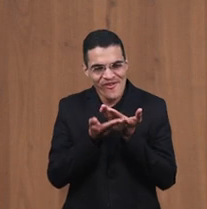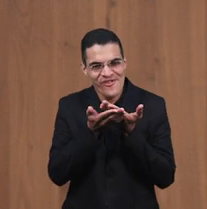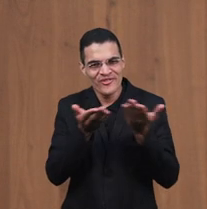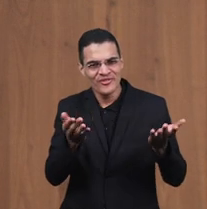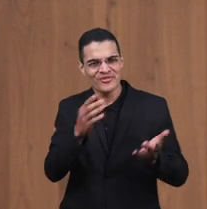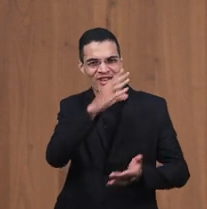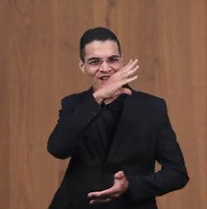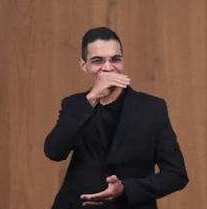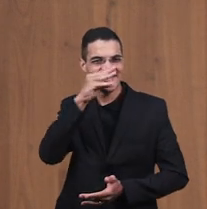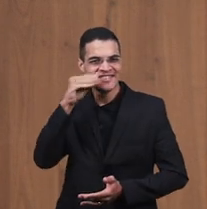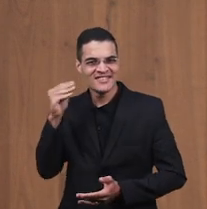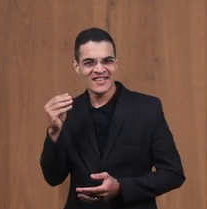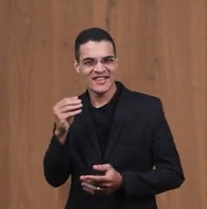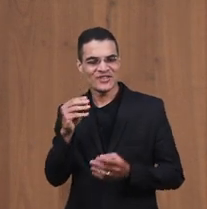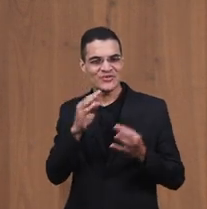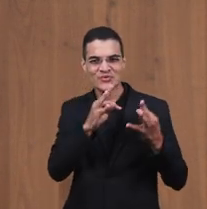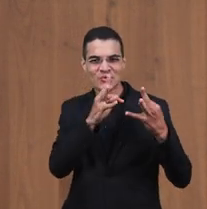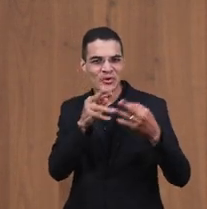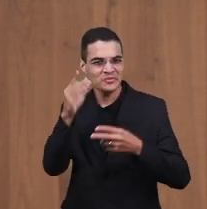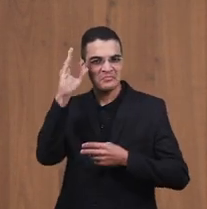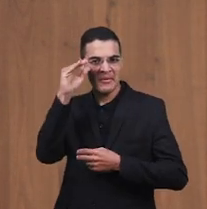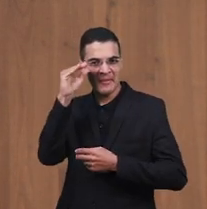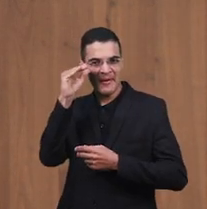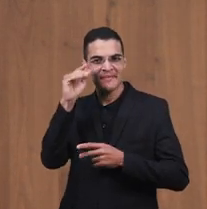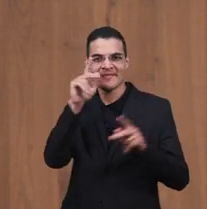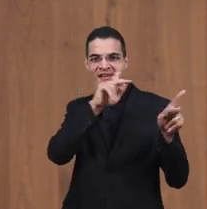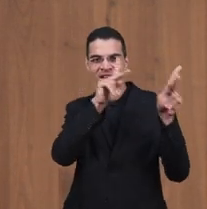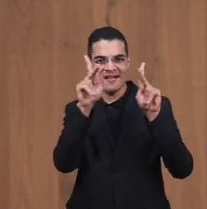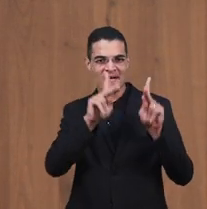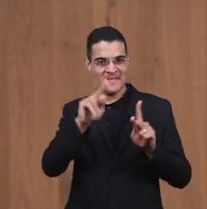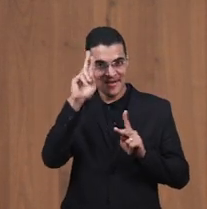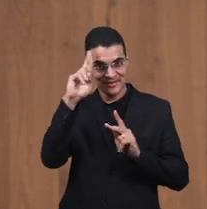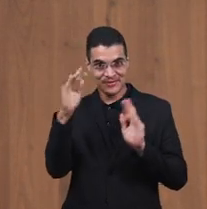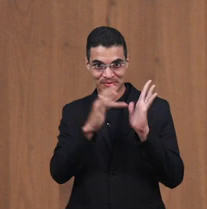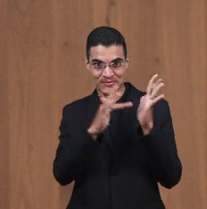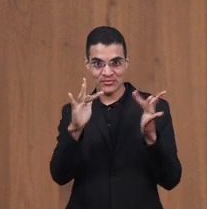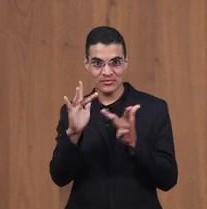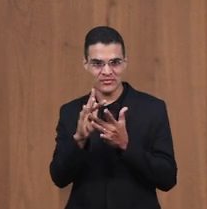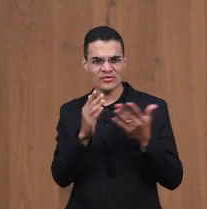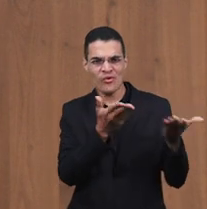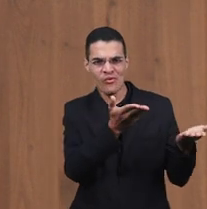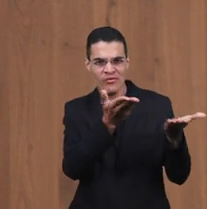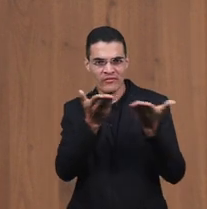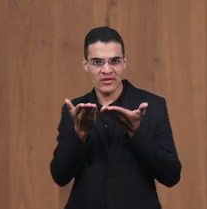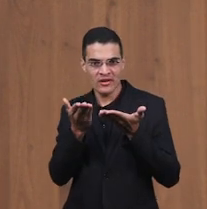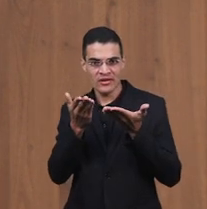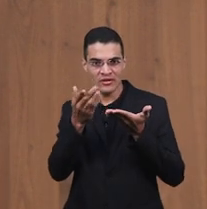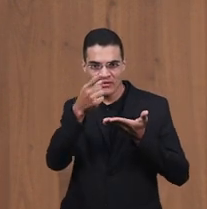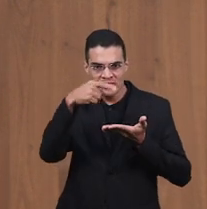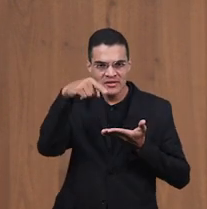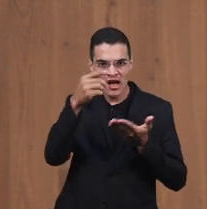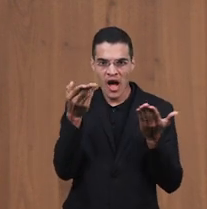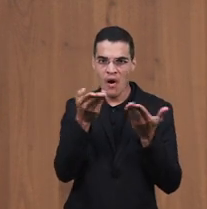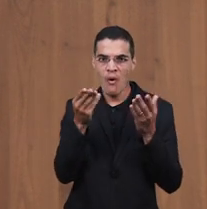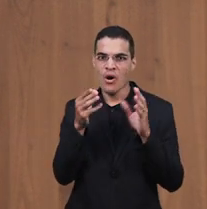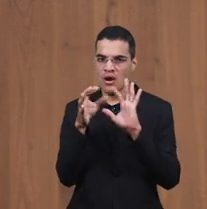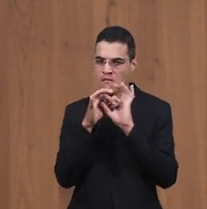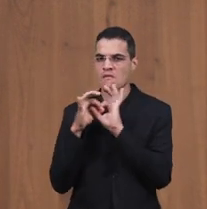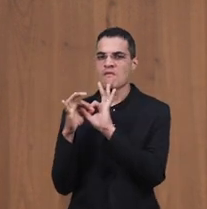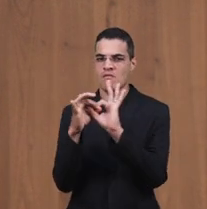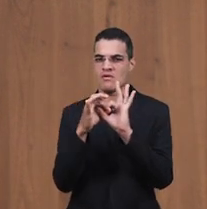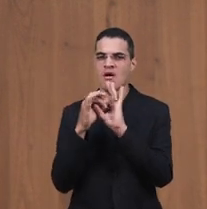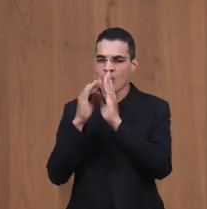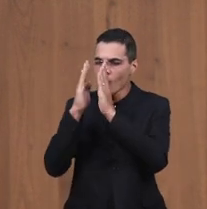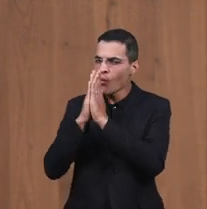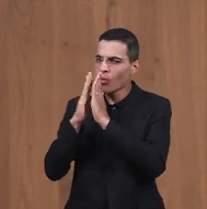Nós saudamos os adolescentes e aqueles que nos ouvem Com a paz do Senhor Jesus Eu queria convidar a todos a fecharmos Os nossos olhos